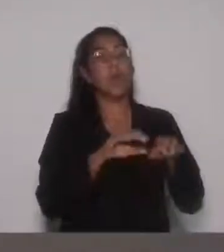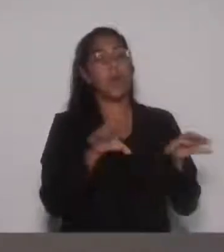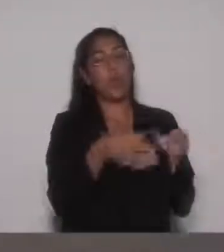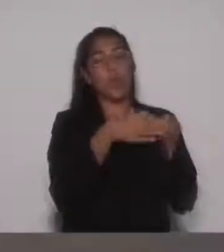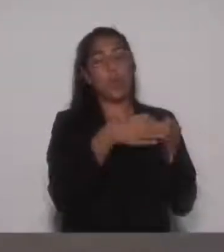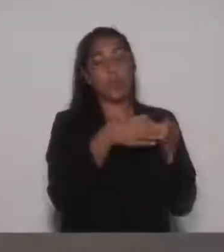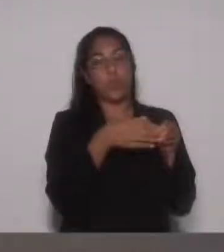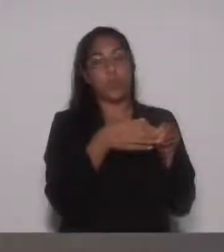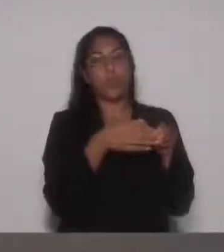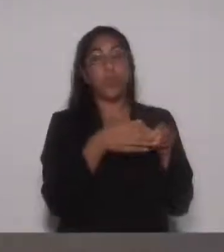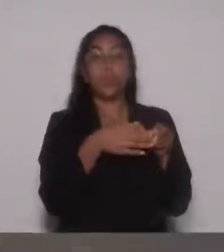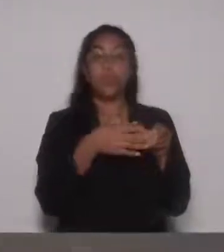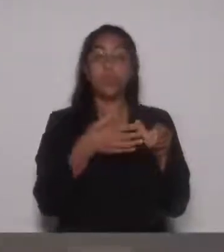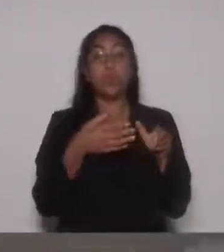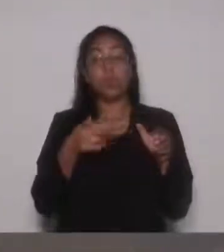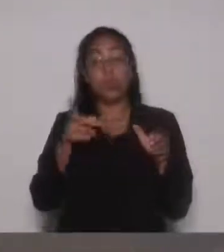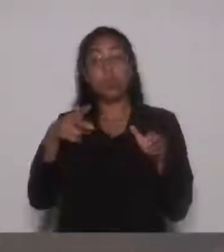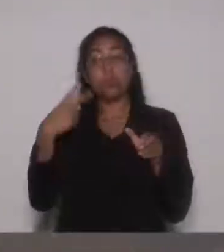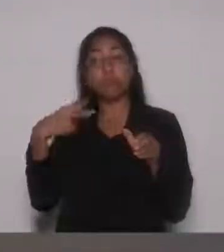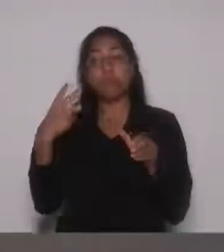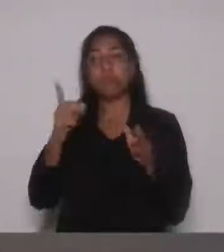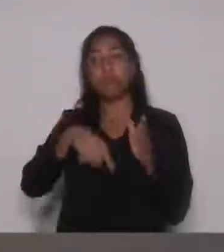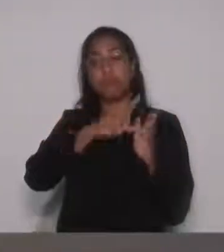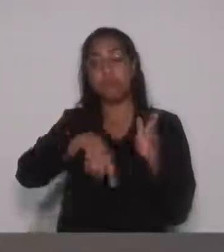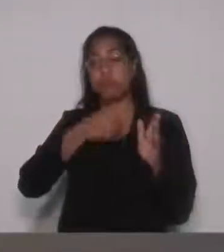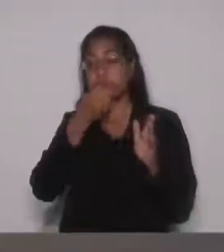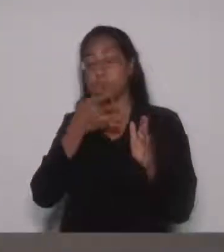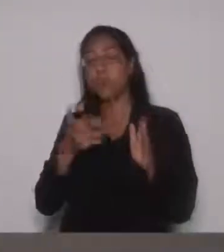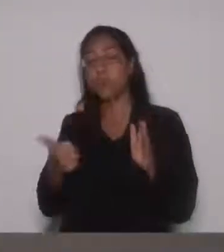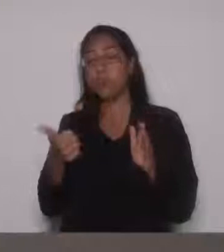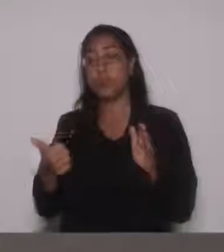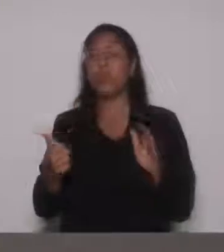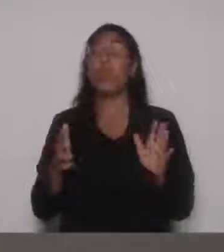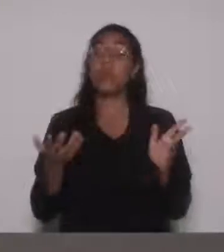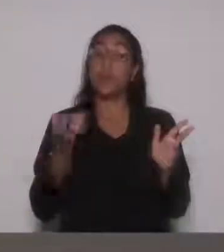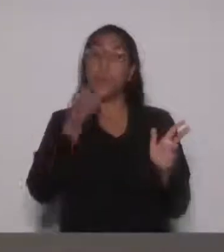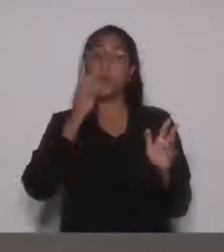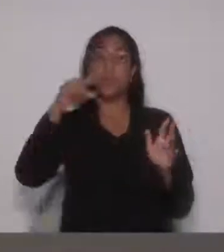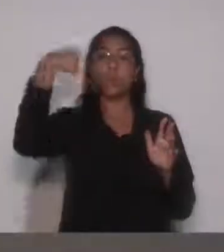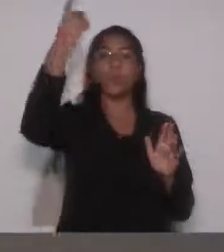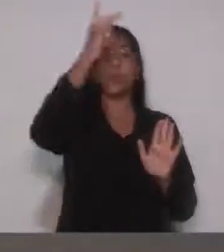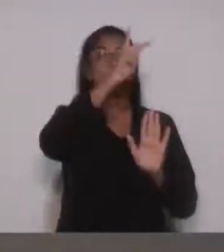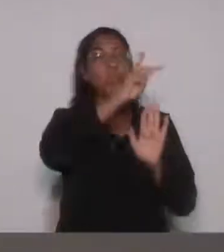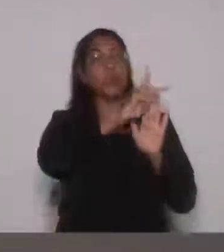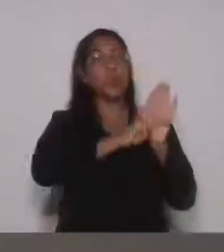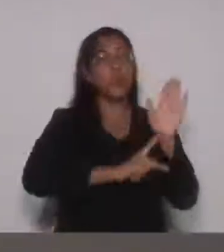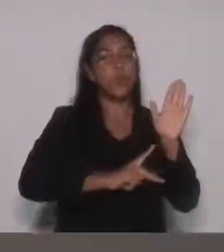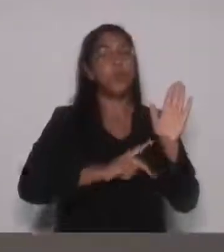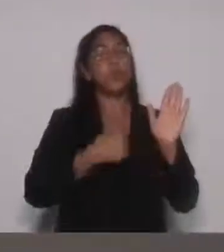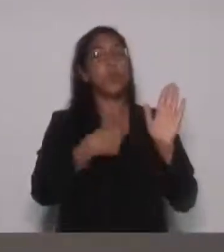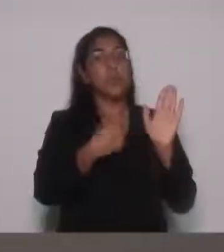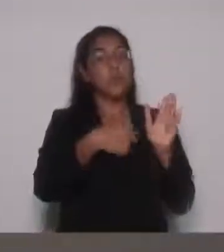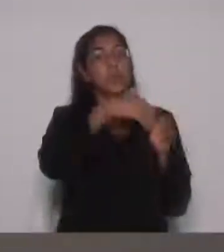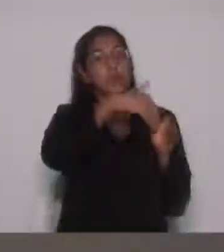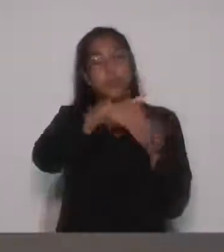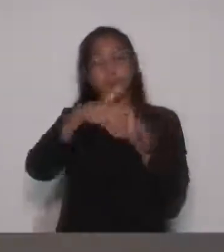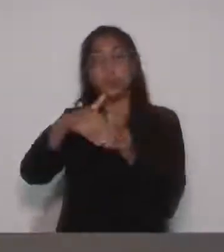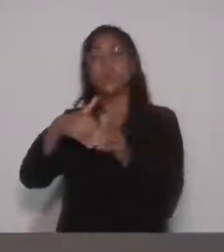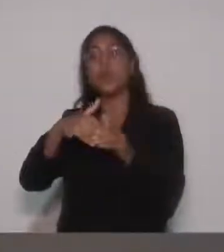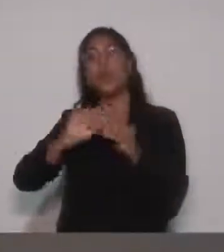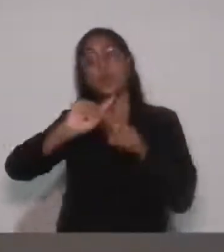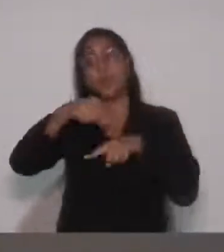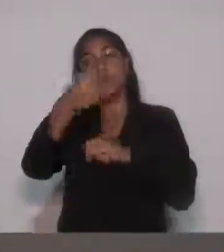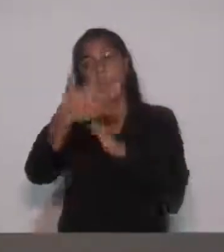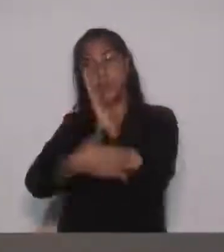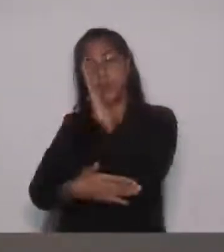que nas próximas sessões nós teremos o projeto aí para ser votado e com certeza aprovado. O vereador